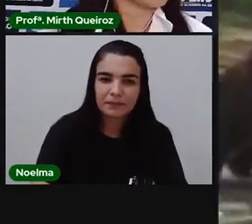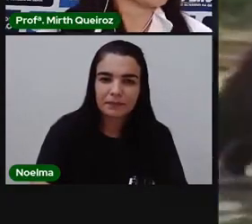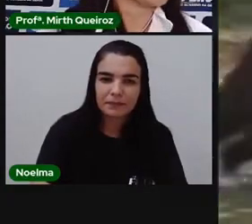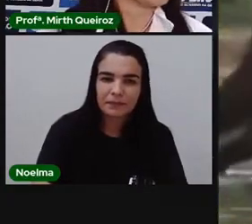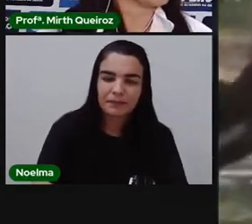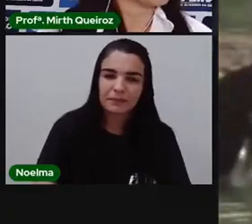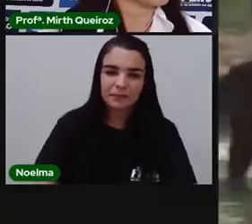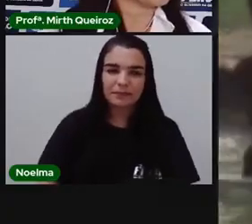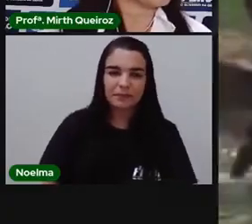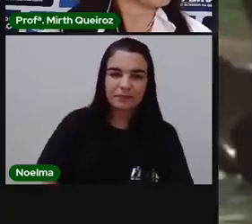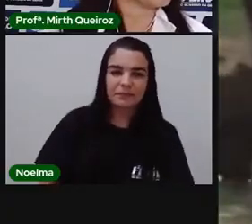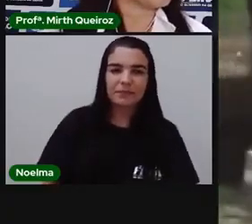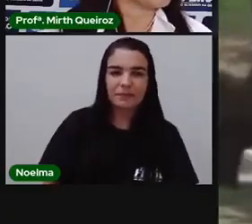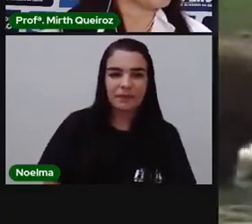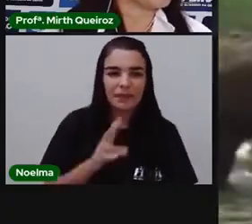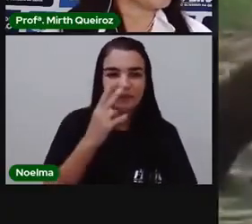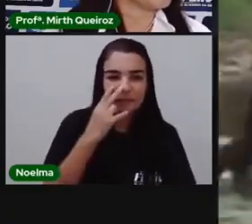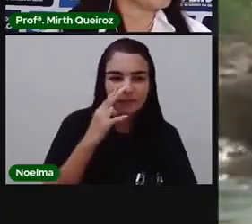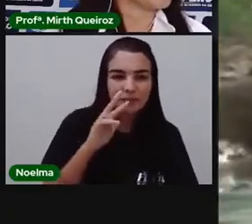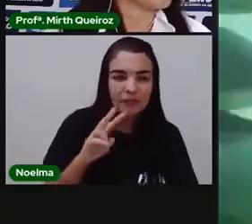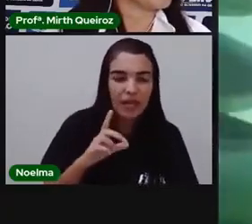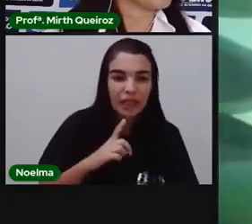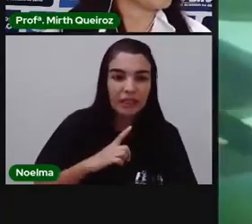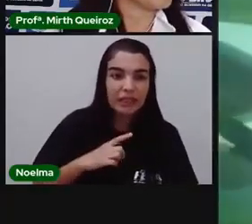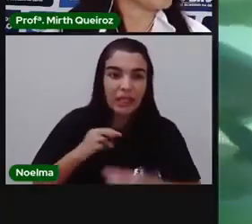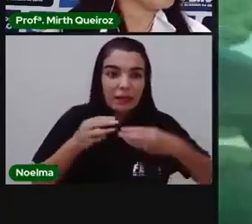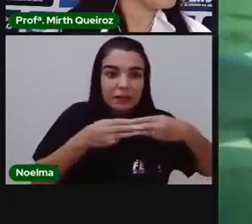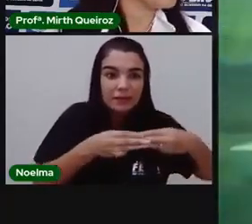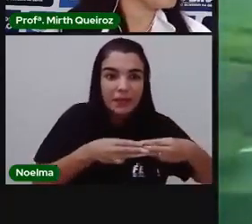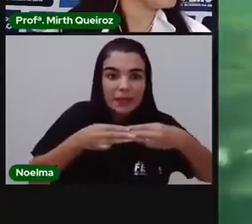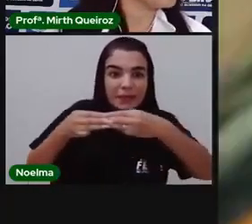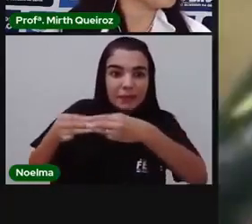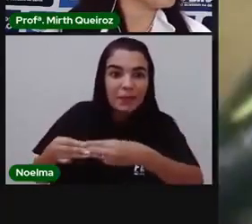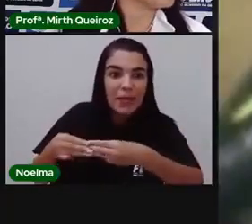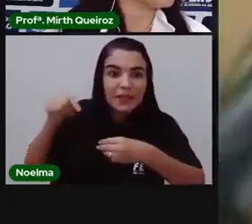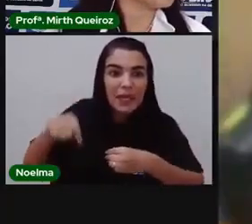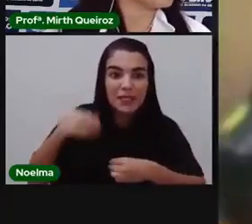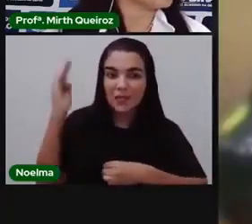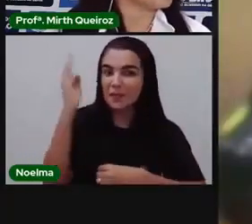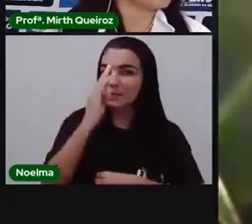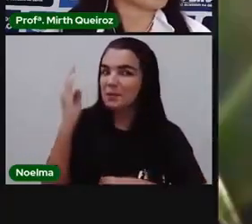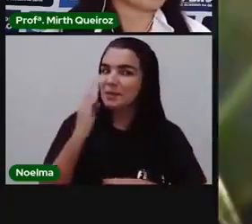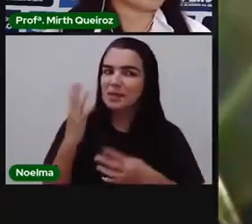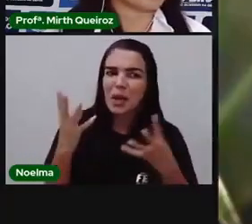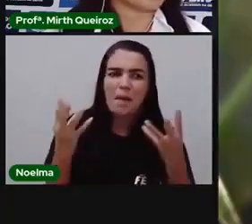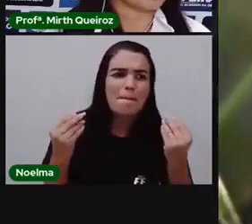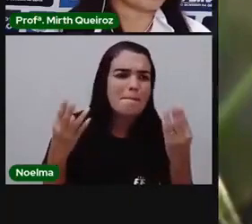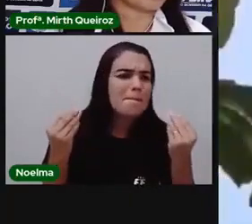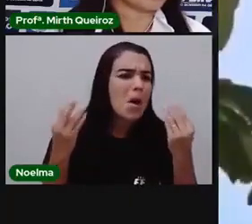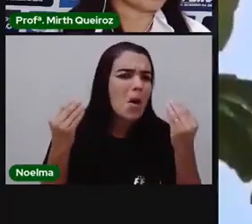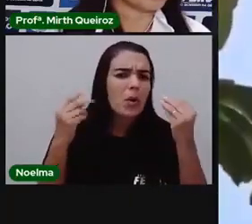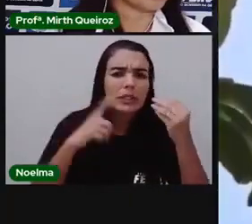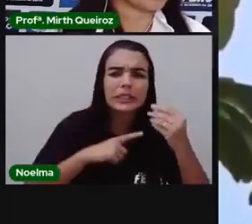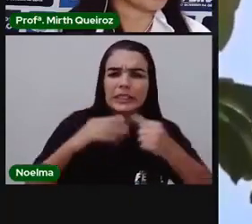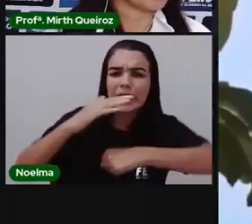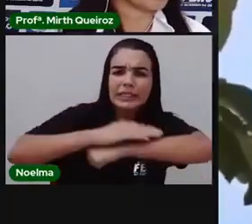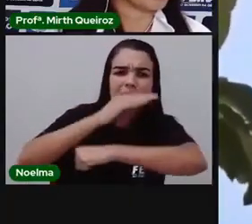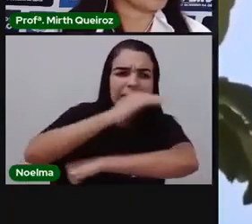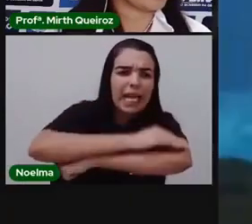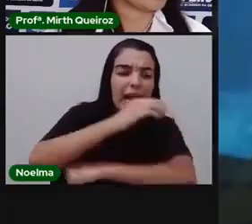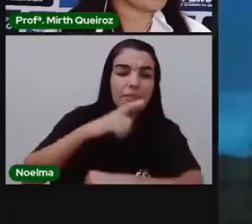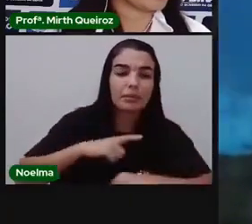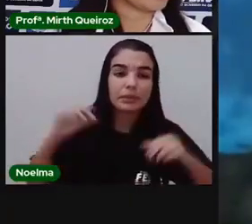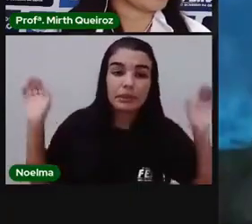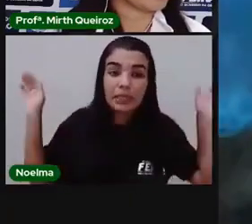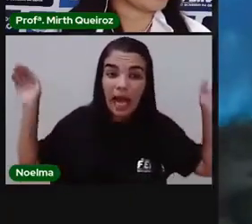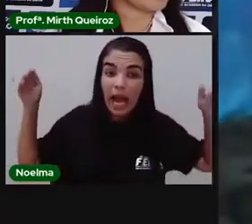como primeiro lugar no número de espécies conhecidas de mamíferos e peixes, o segundo no de anfíbios, o terceiro no de aves